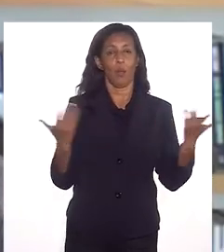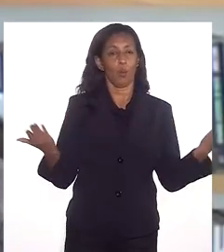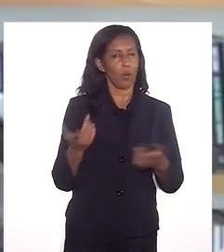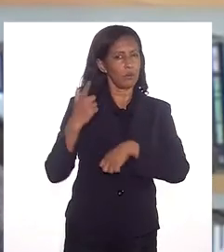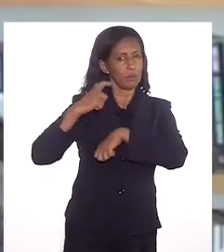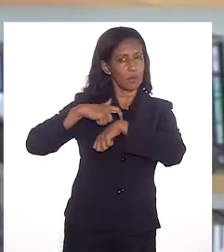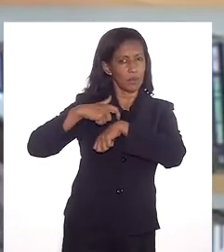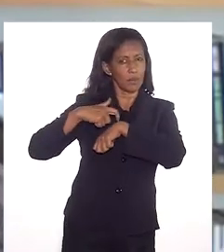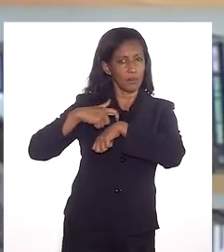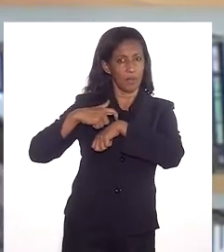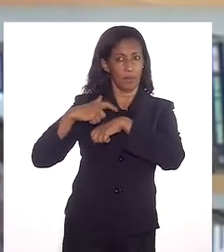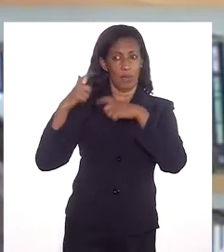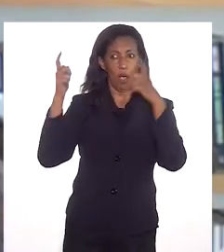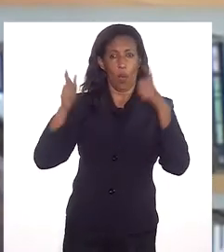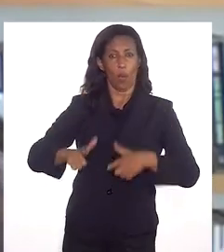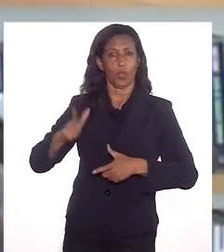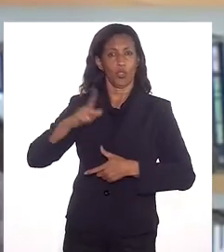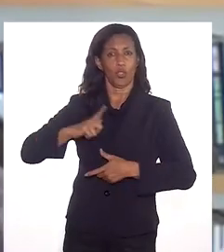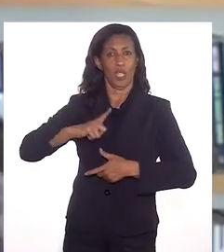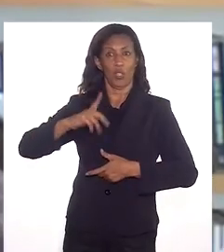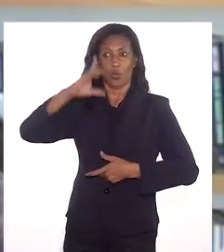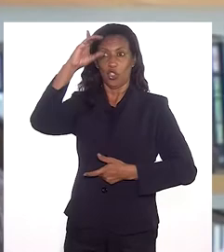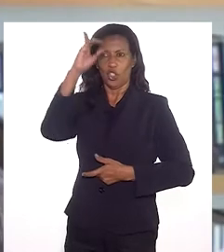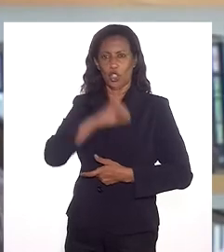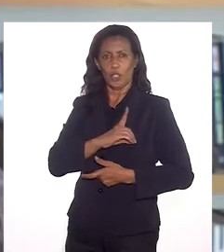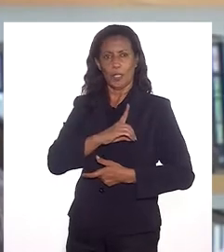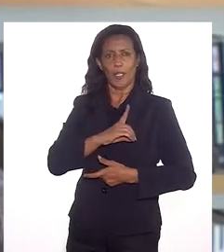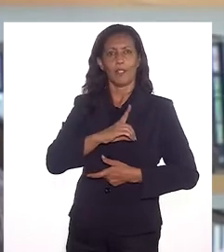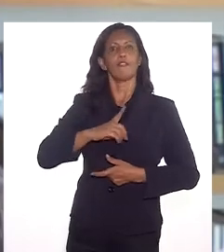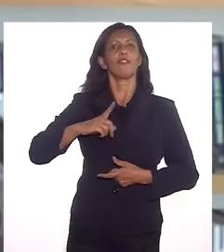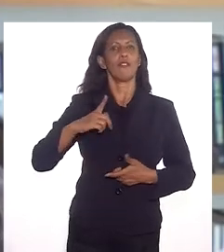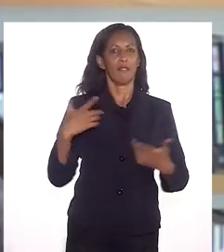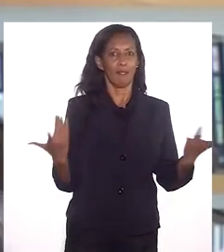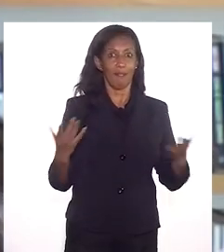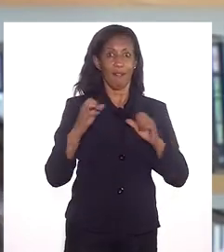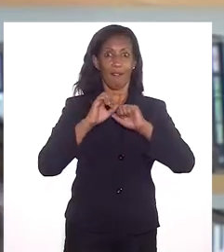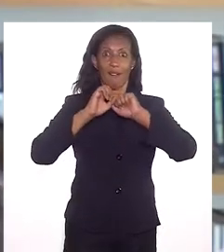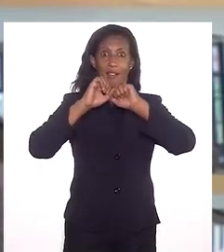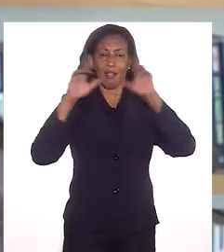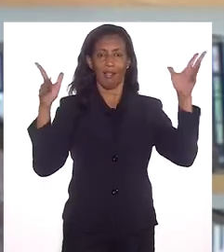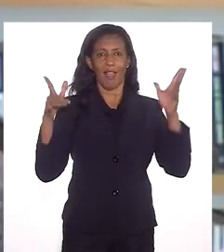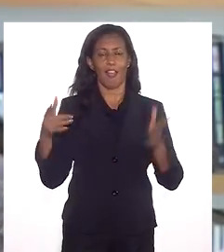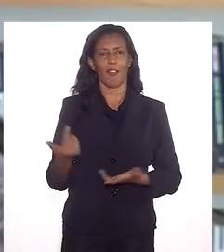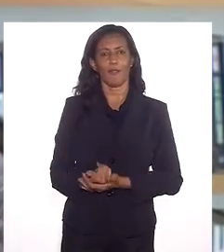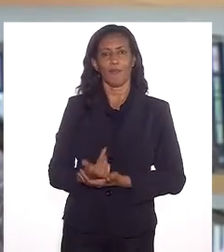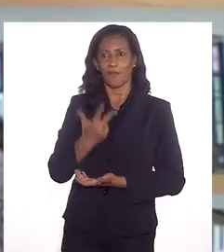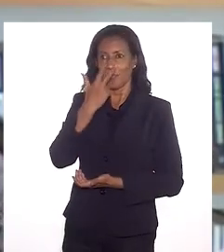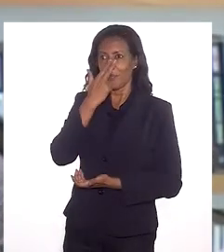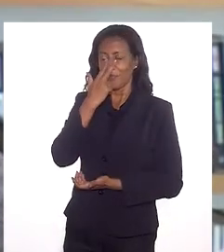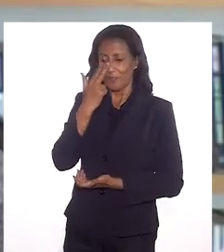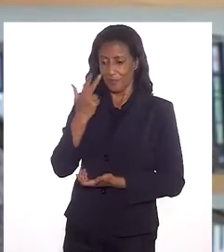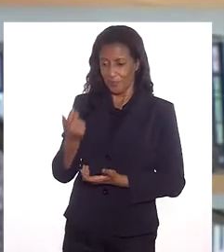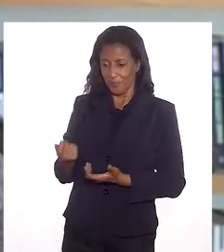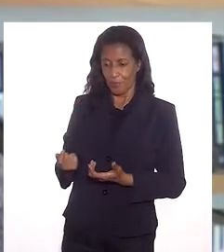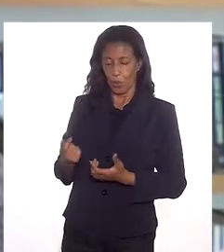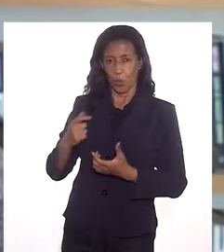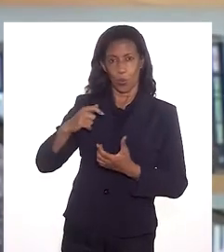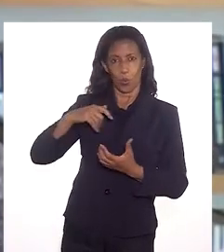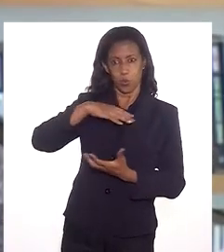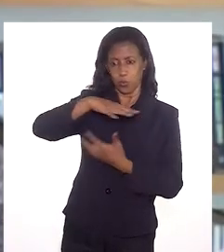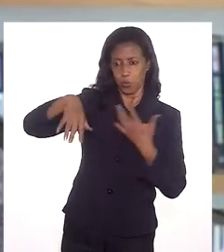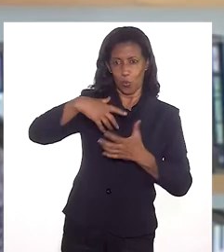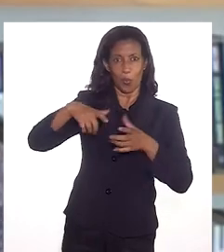Quando você vive num momento onde há muita demanda por direito, é claro que, aparentemente,